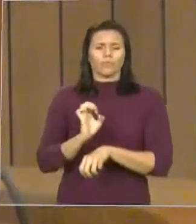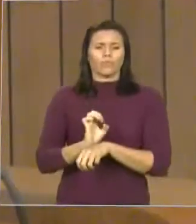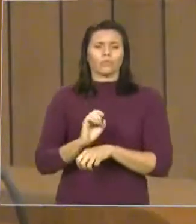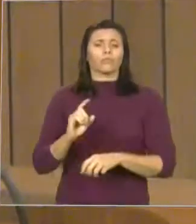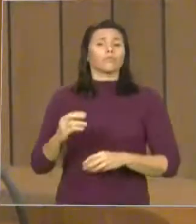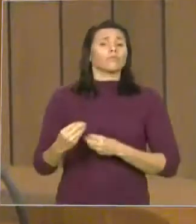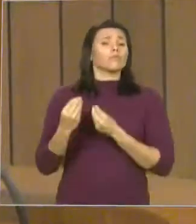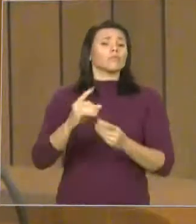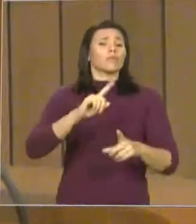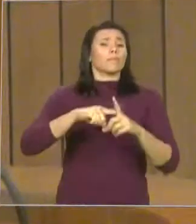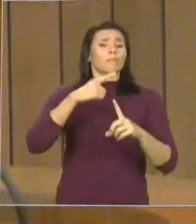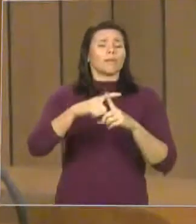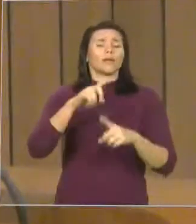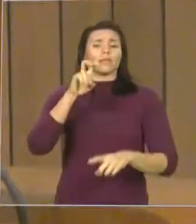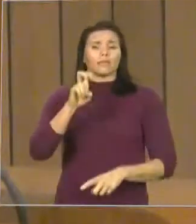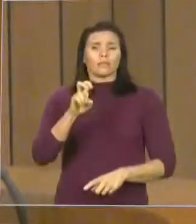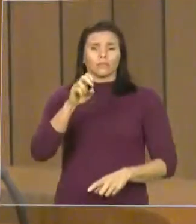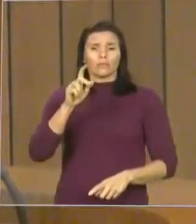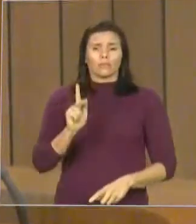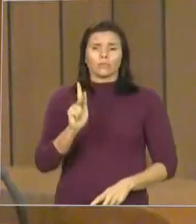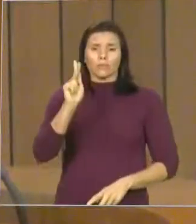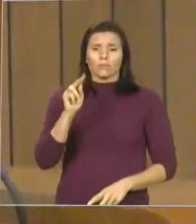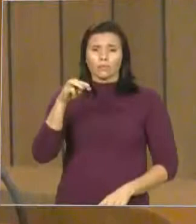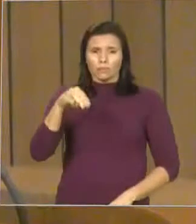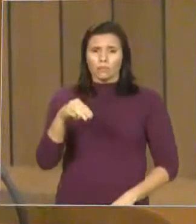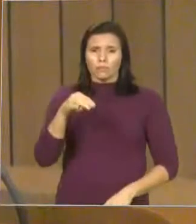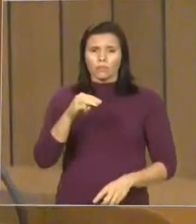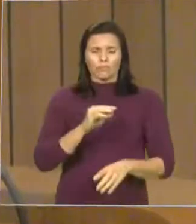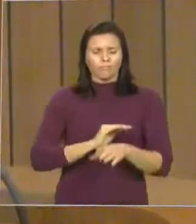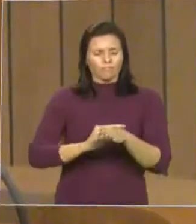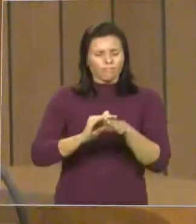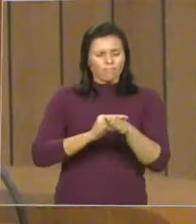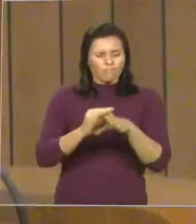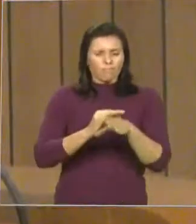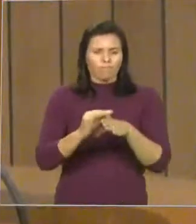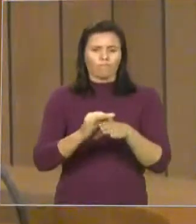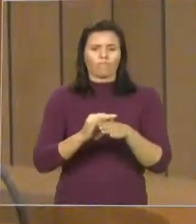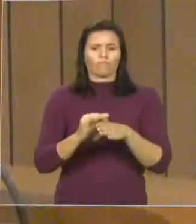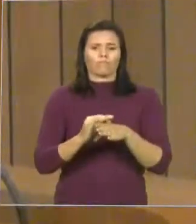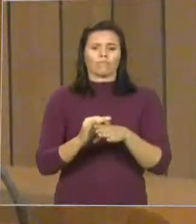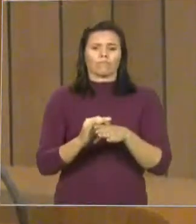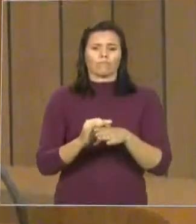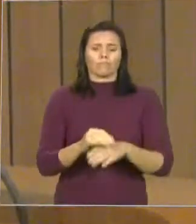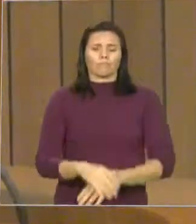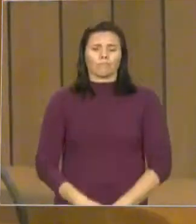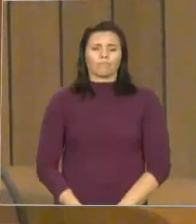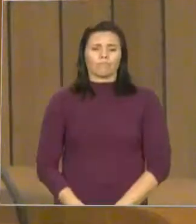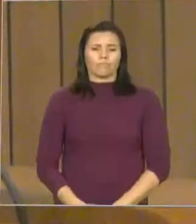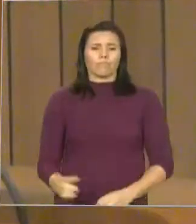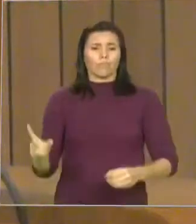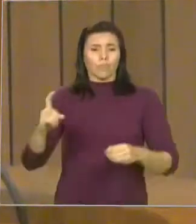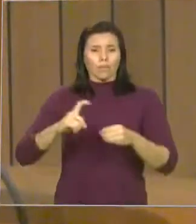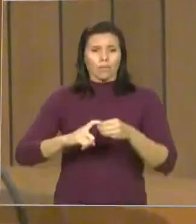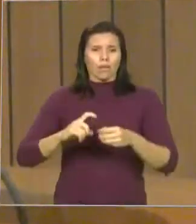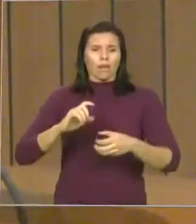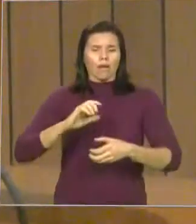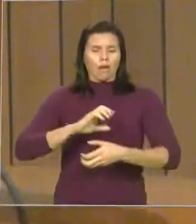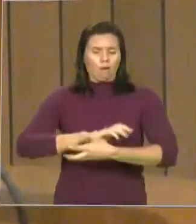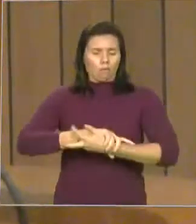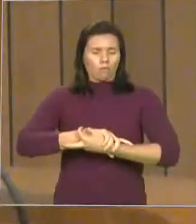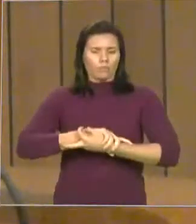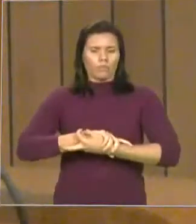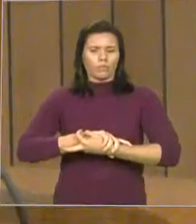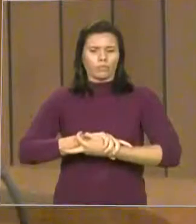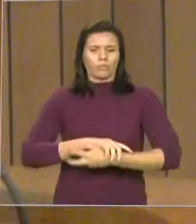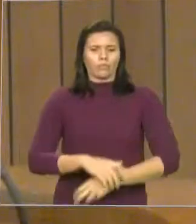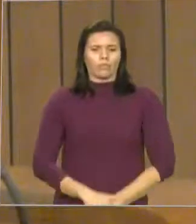Monção. Parceria essa que faz a conjuntura de uma